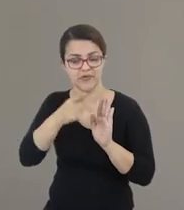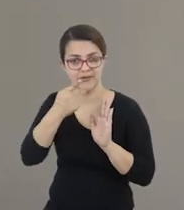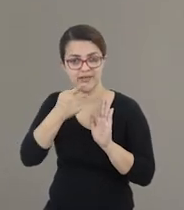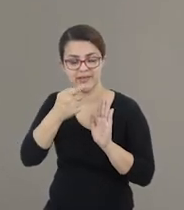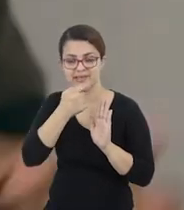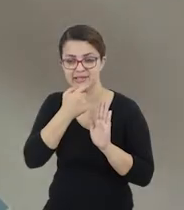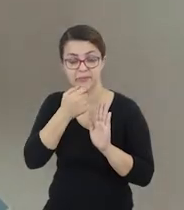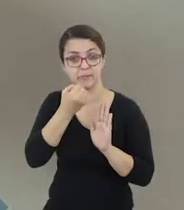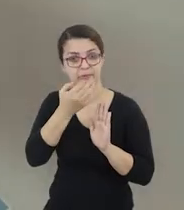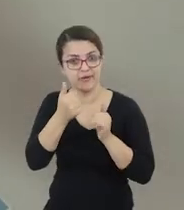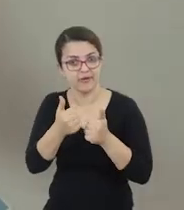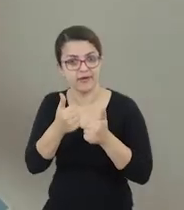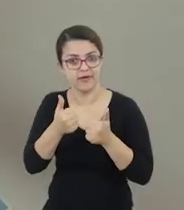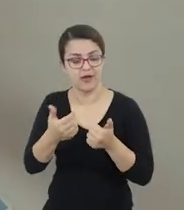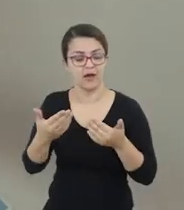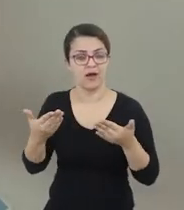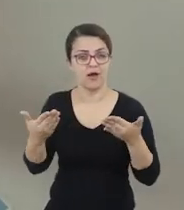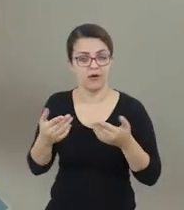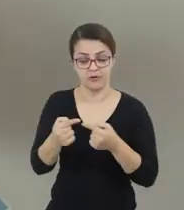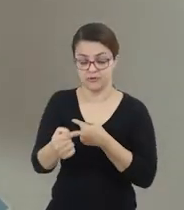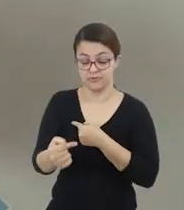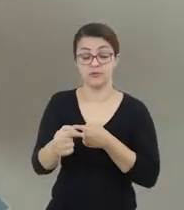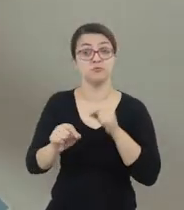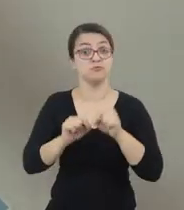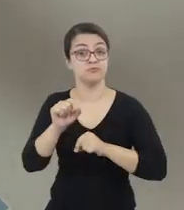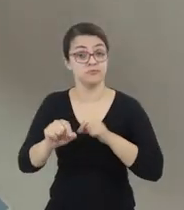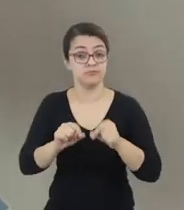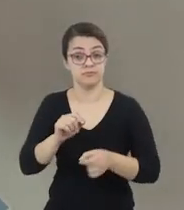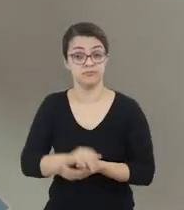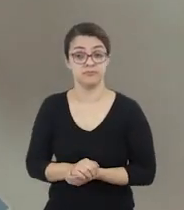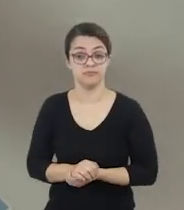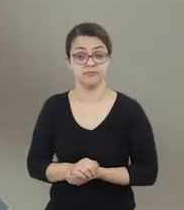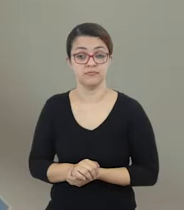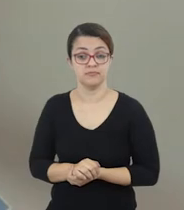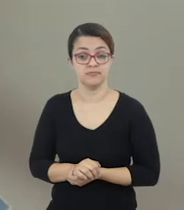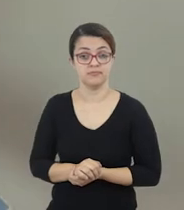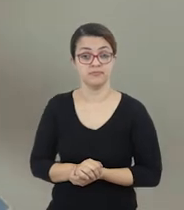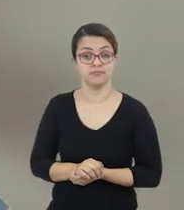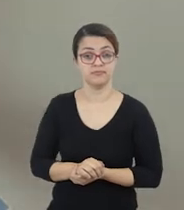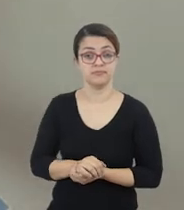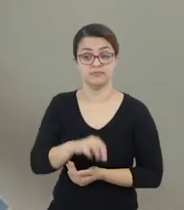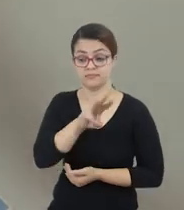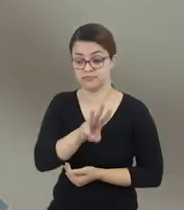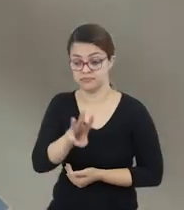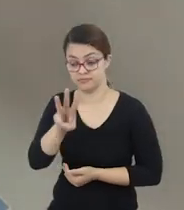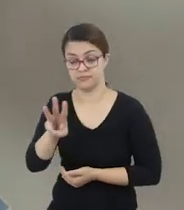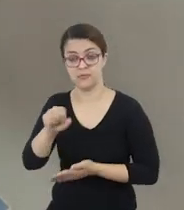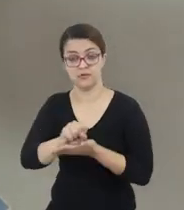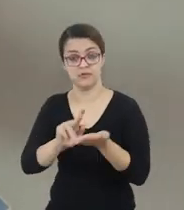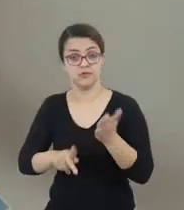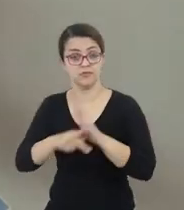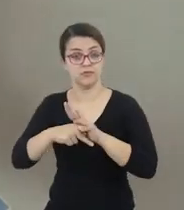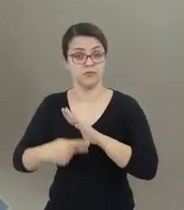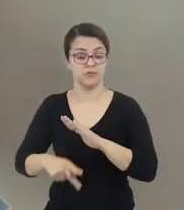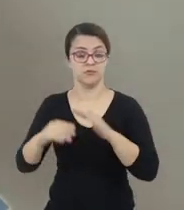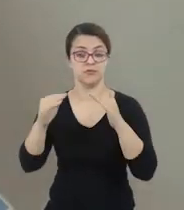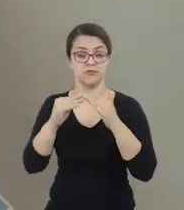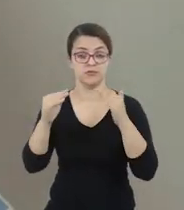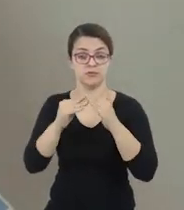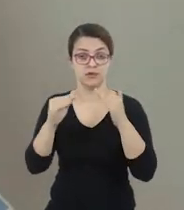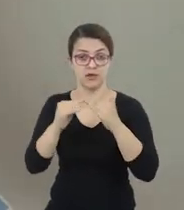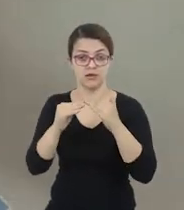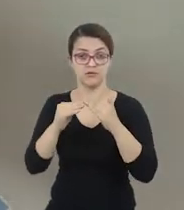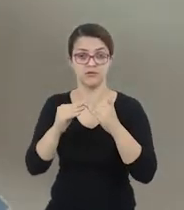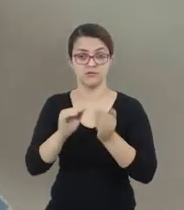Muito bem. A missão de vocês para esta semana é, acessem ao link Lição de Casa, assistam ao vídeo para